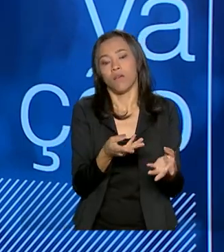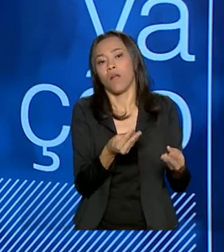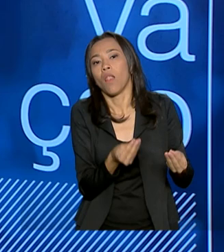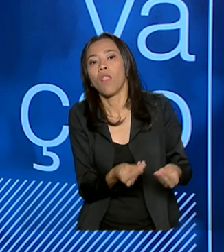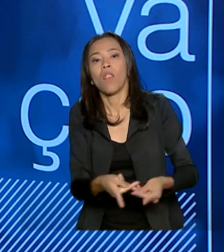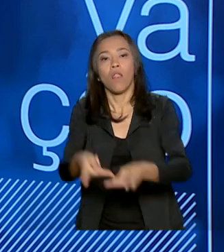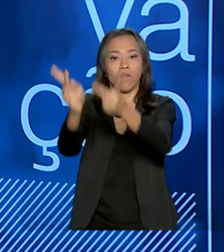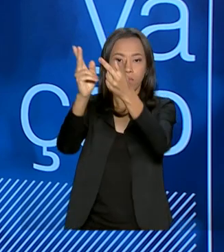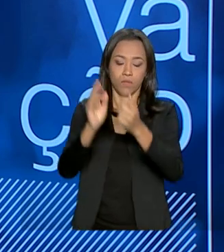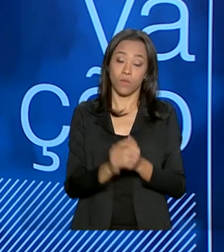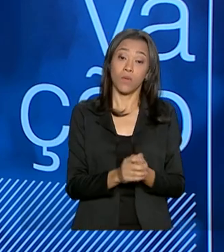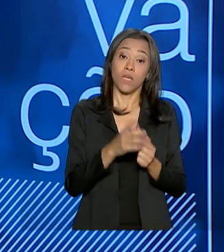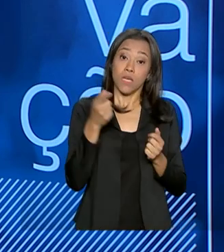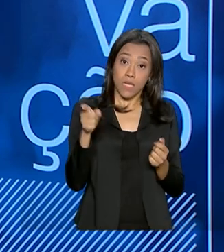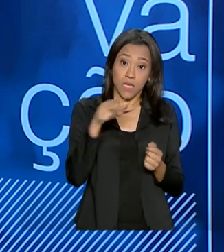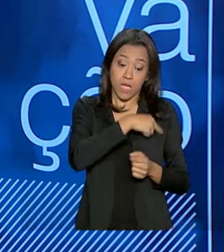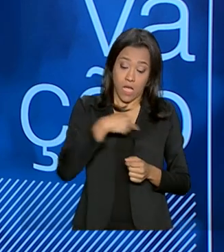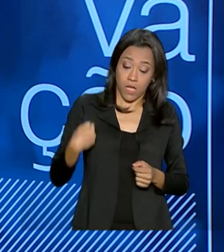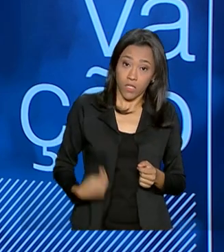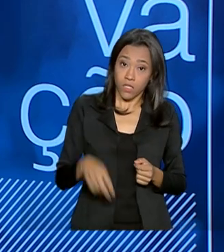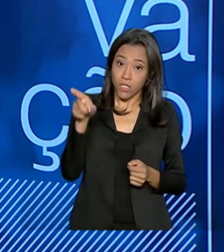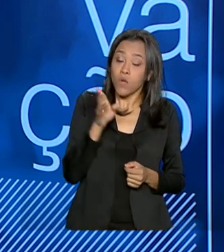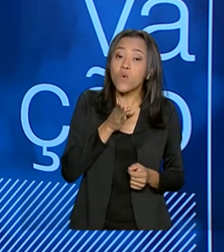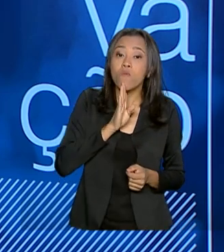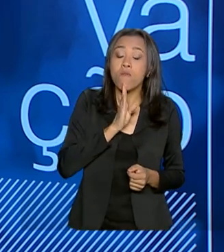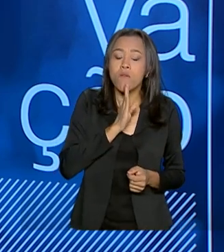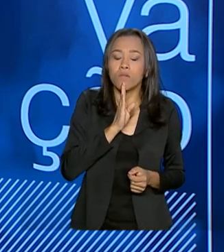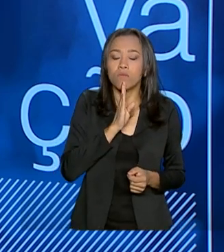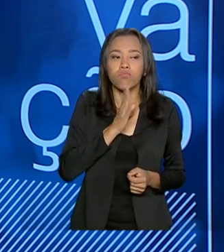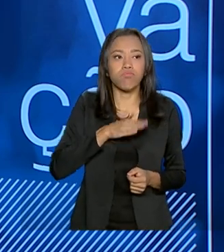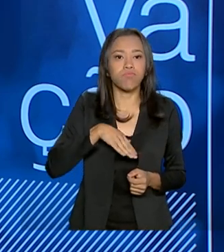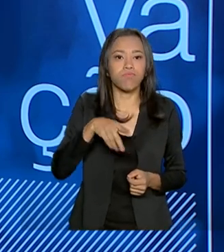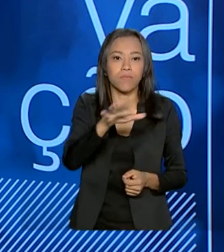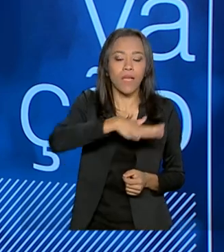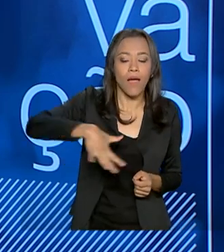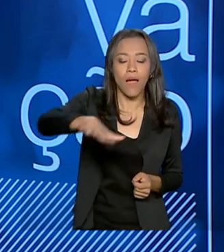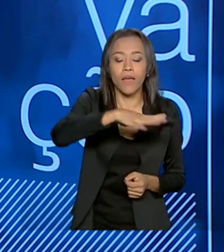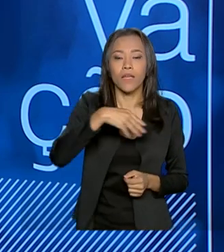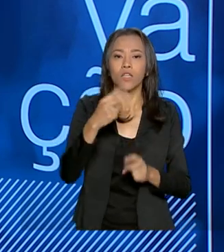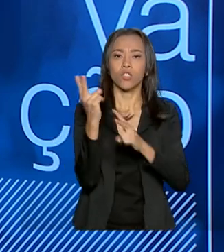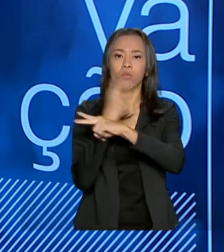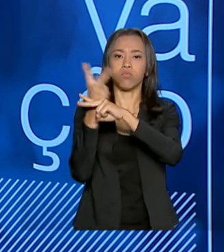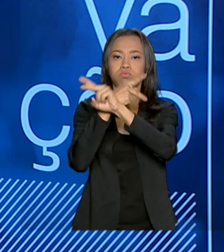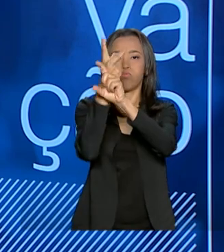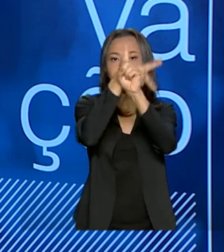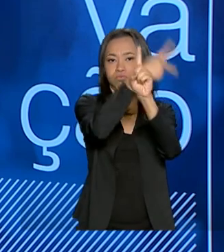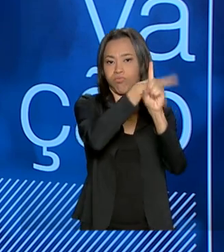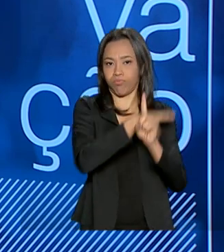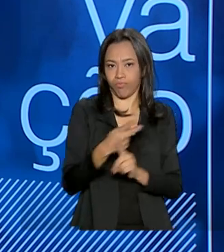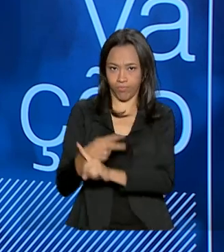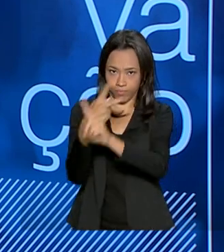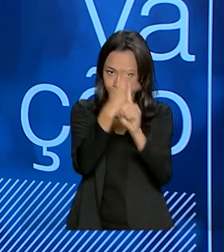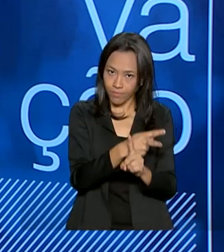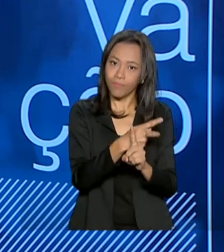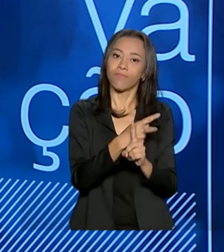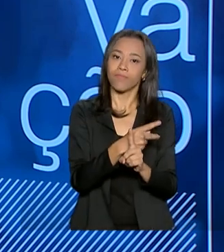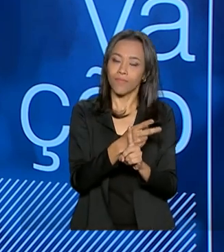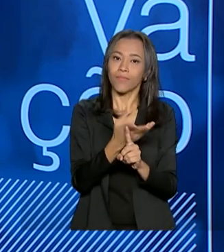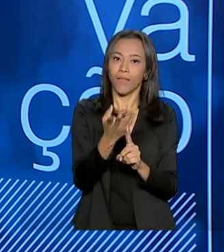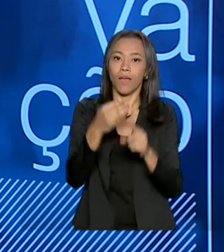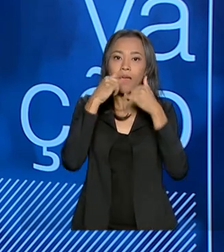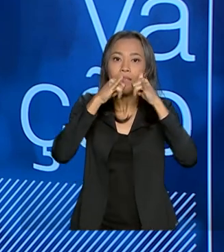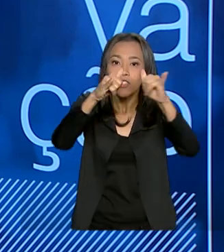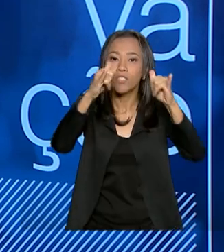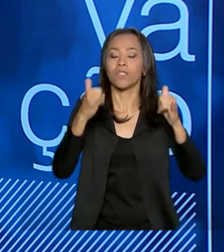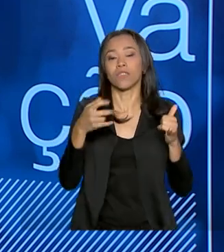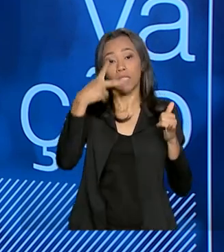um know-how, um conhecimento muito grande na área de energia renovável, que é a energia eólica e a fotovoltaica, que é algo que